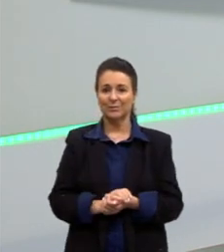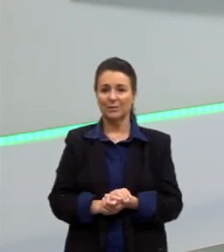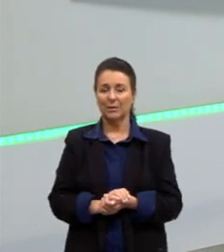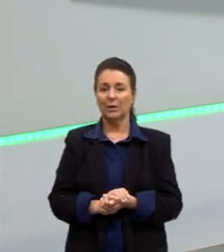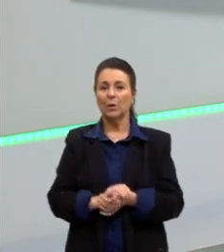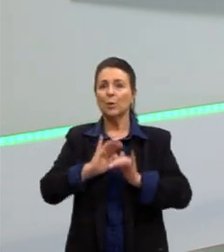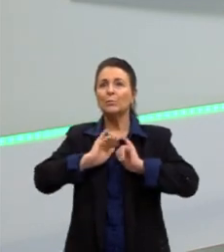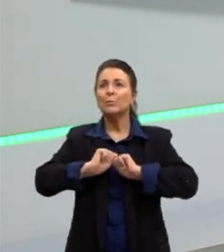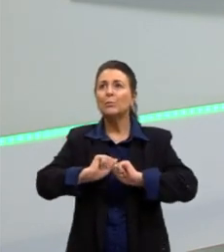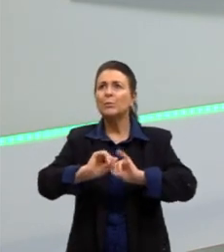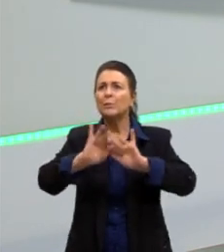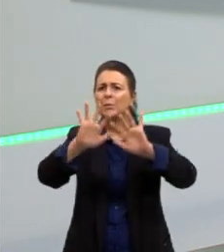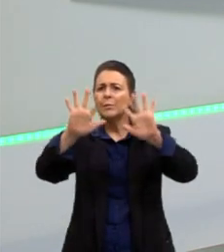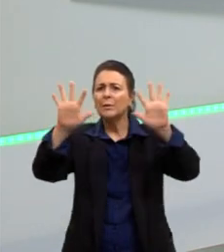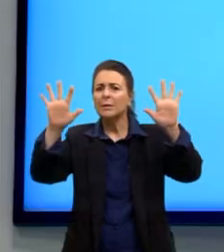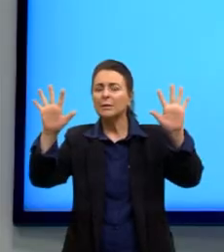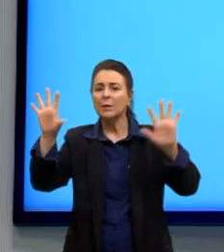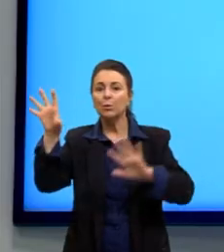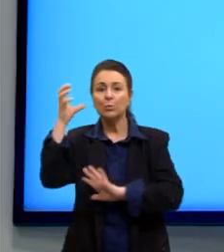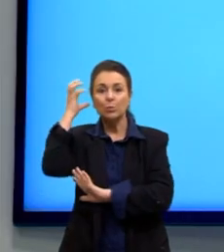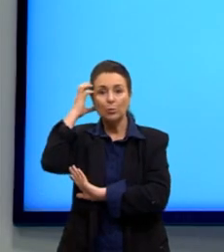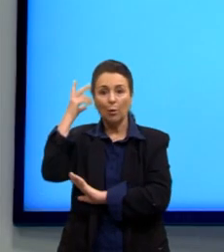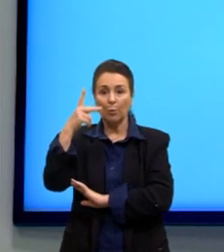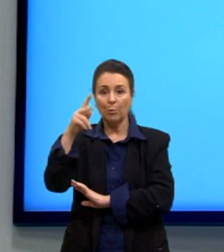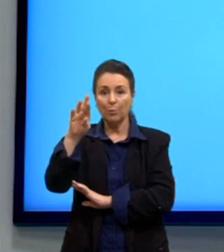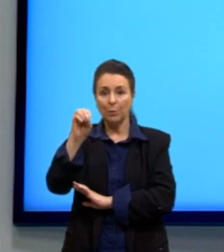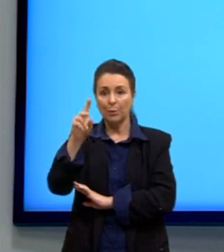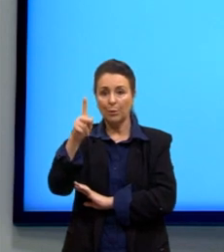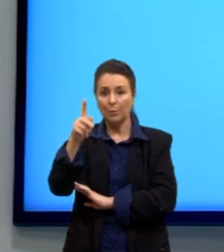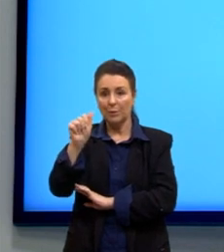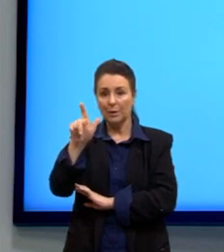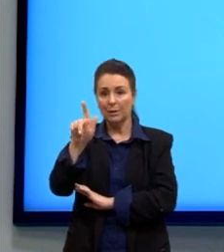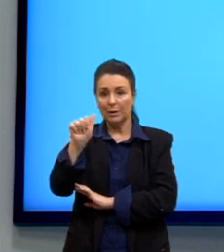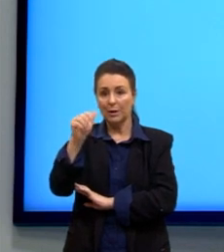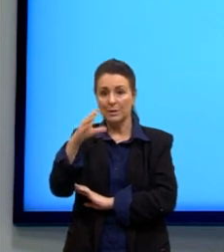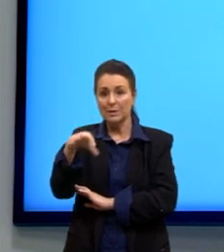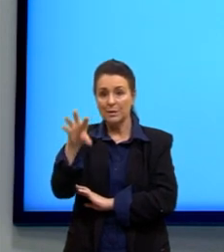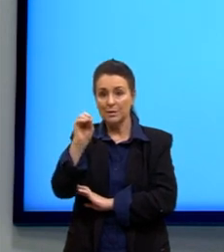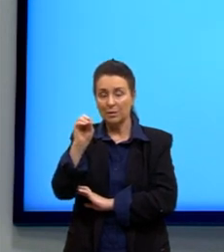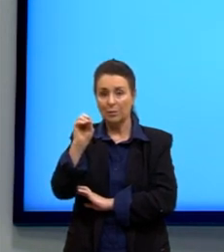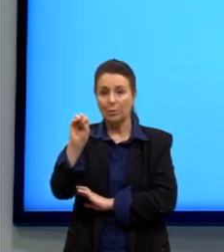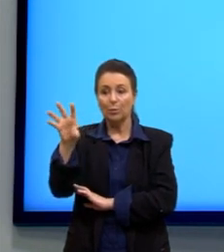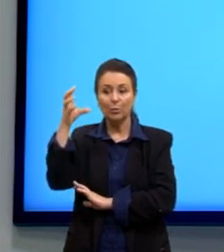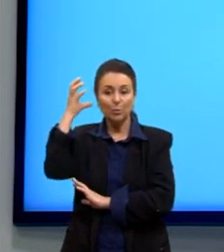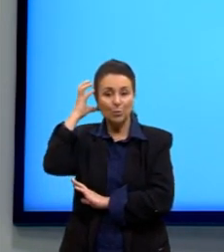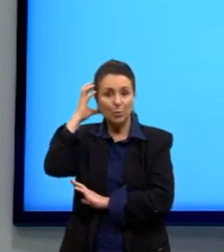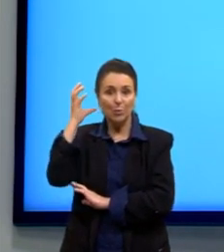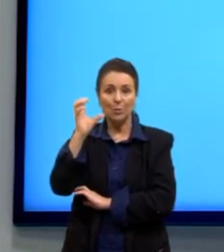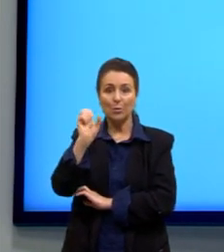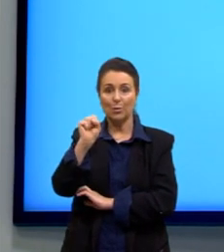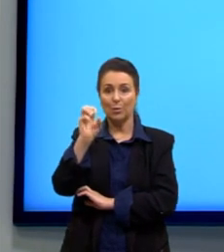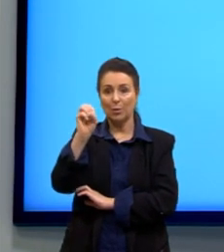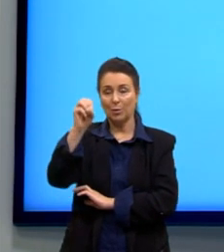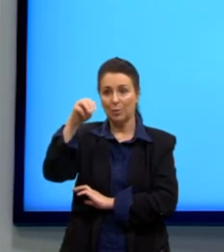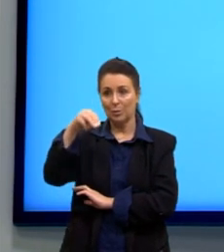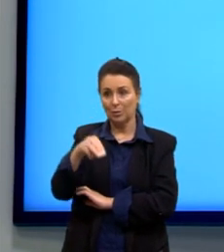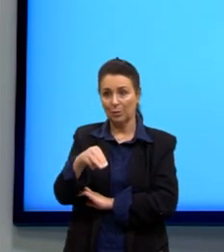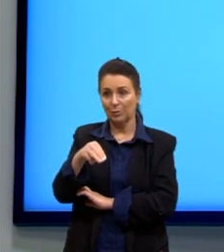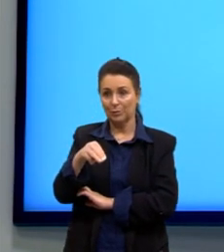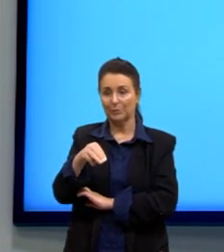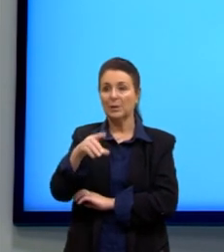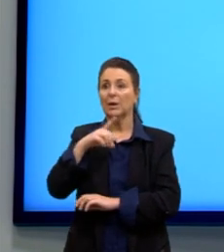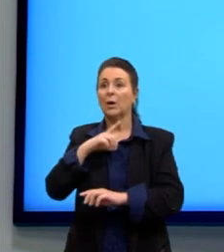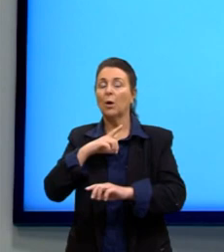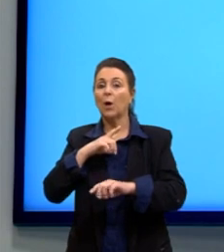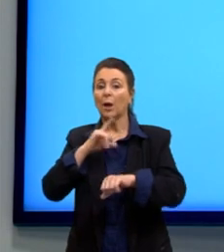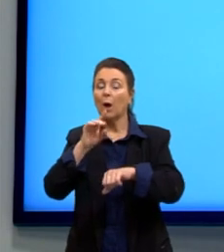Propagação do som, né? A gente já falou um pouquinho ali sobre a questão da velocidade do som, mas aqui, retomando, então, ó, eu tenho